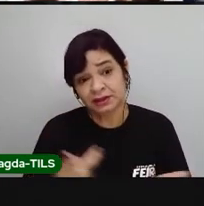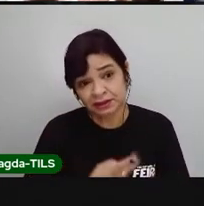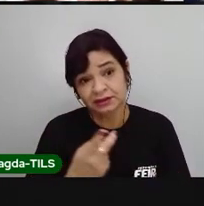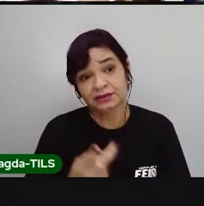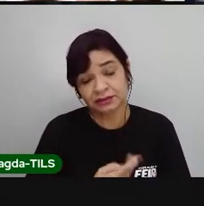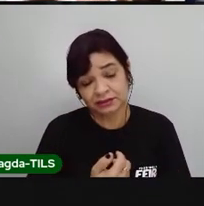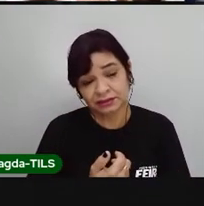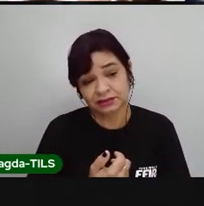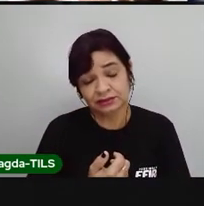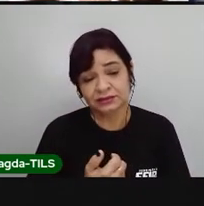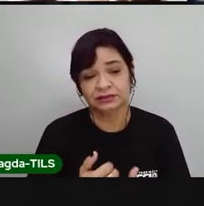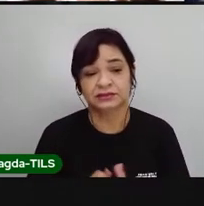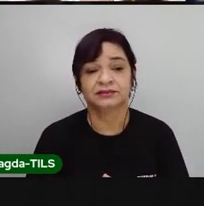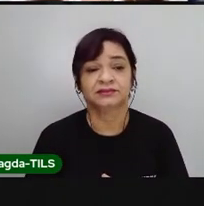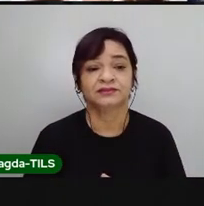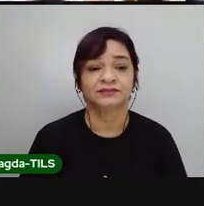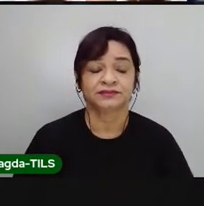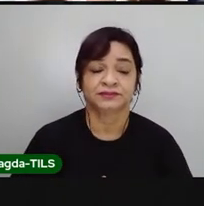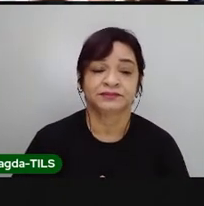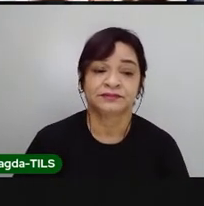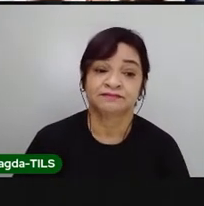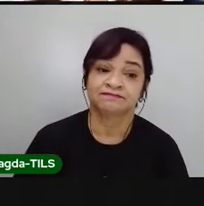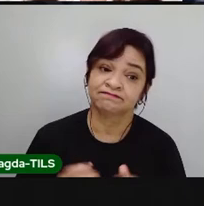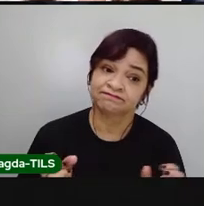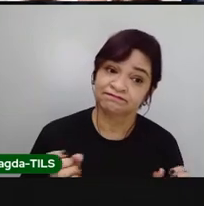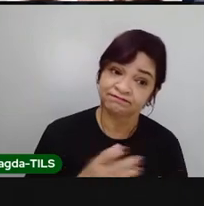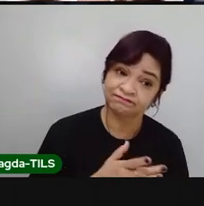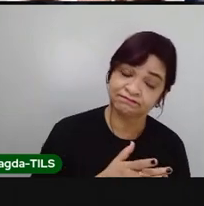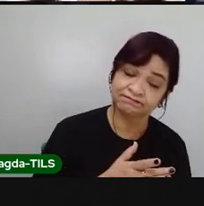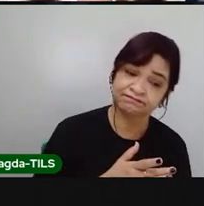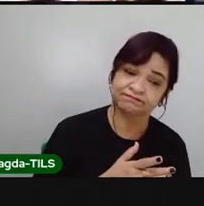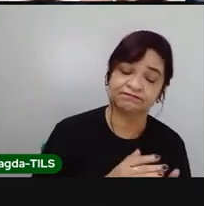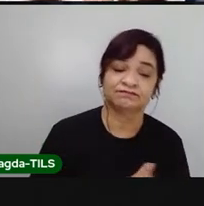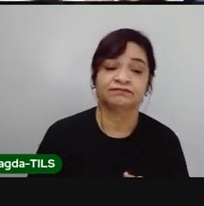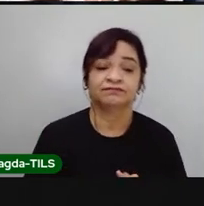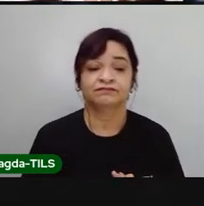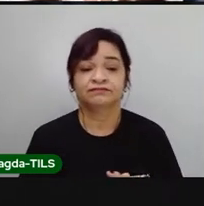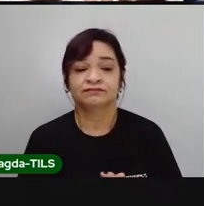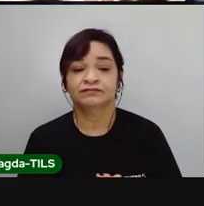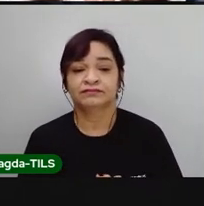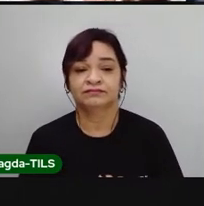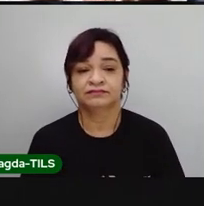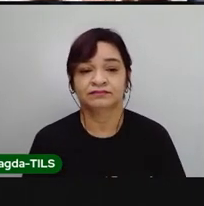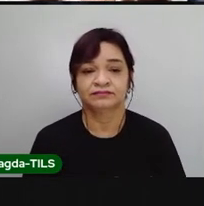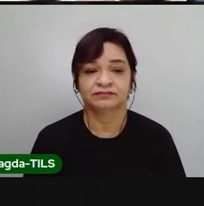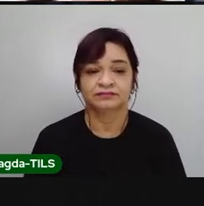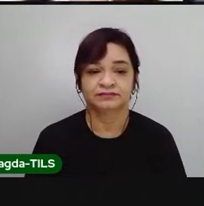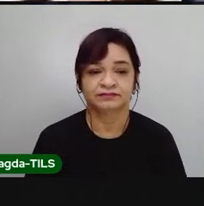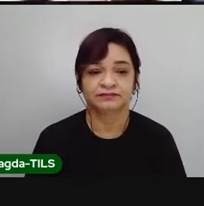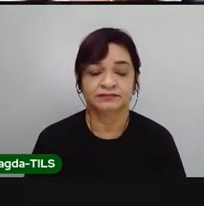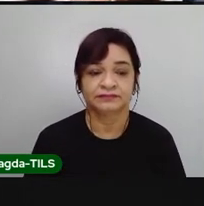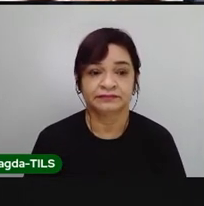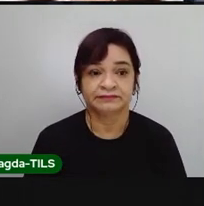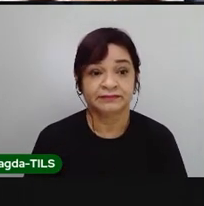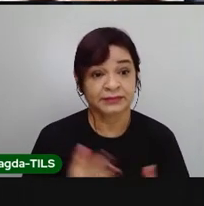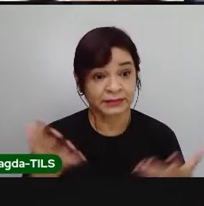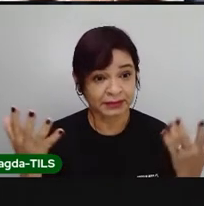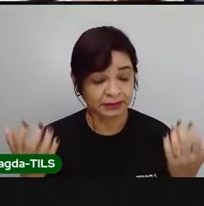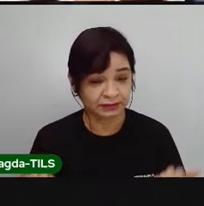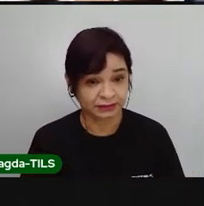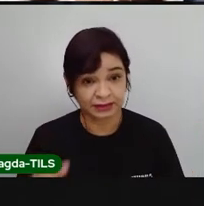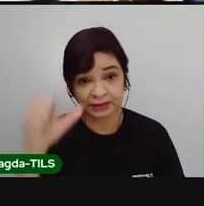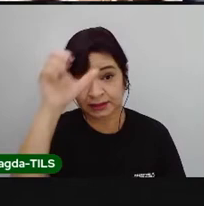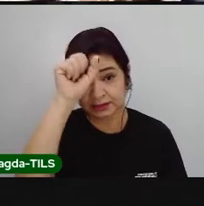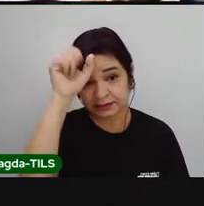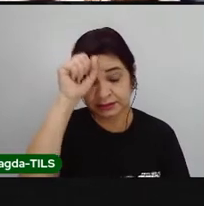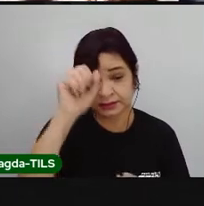acontece junto com ela que acaba prejudicando a gente também. Então, a gente vai aprender um pouco